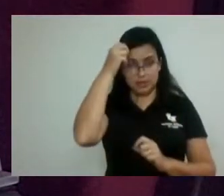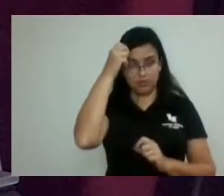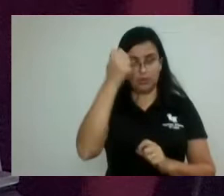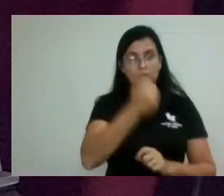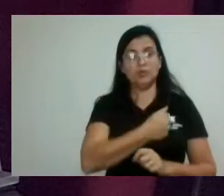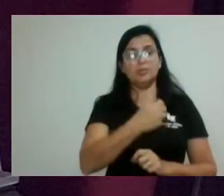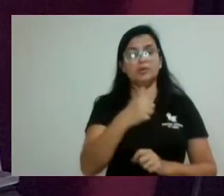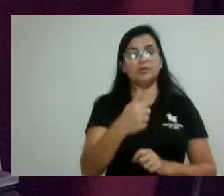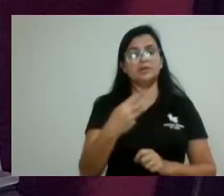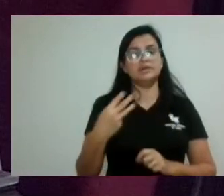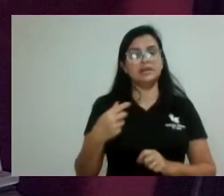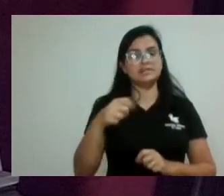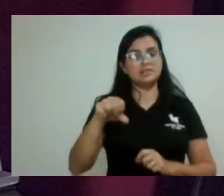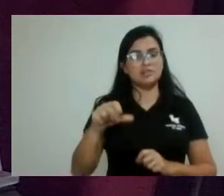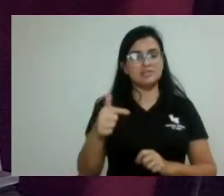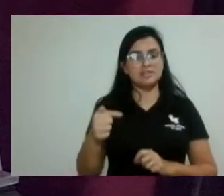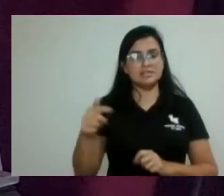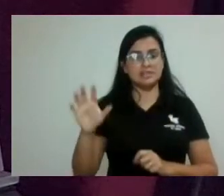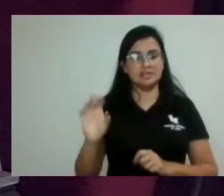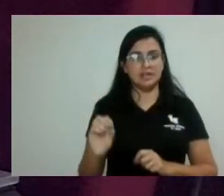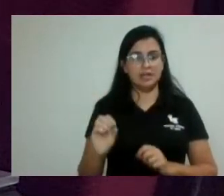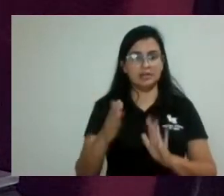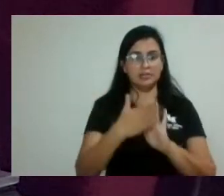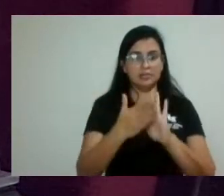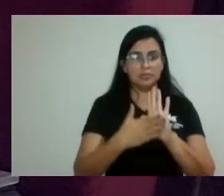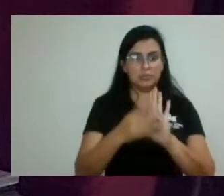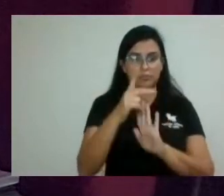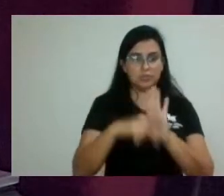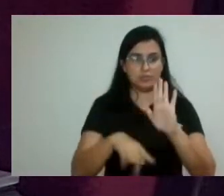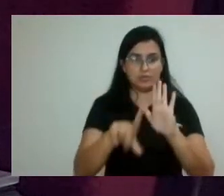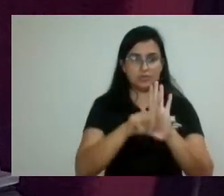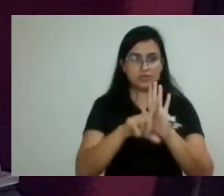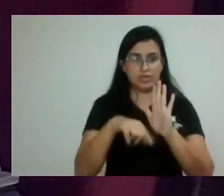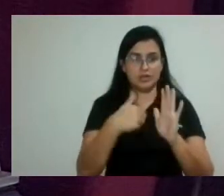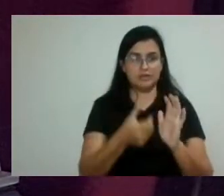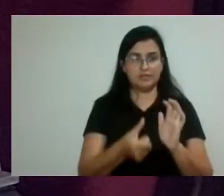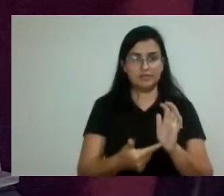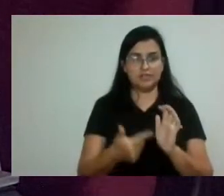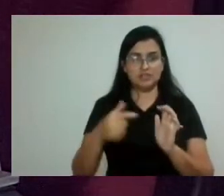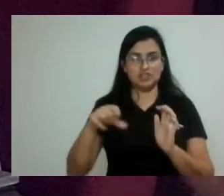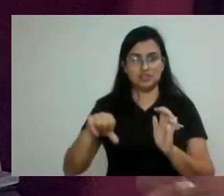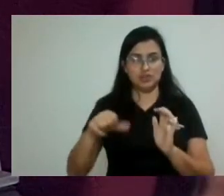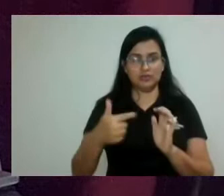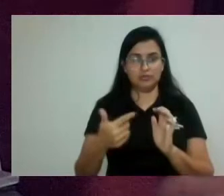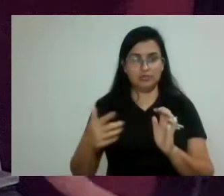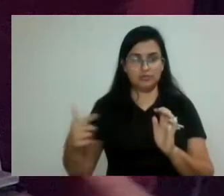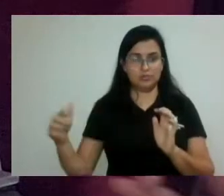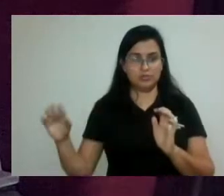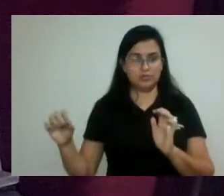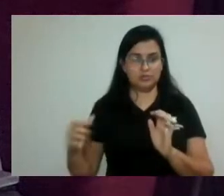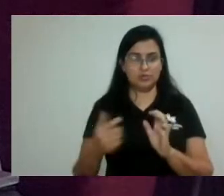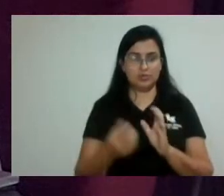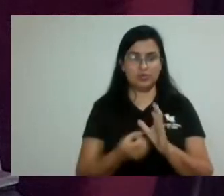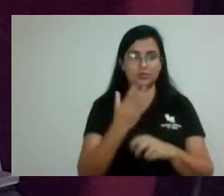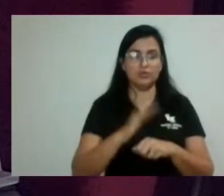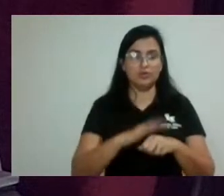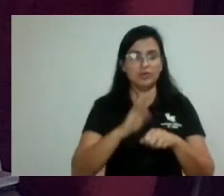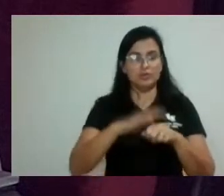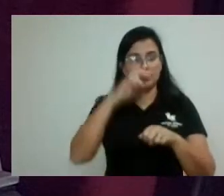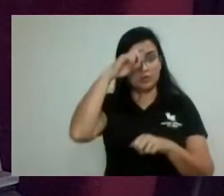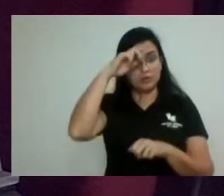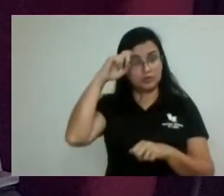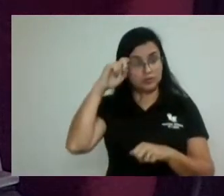novembro de 2019, não proposição do projeto de lei 29-2022, de autoria, vereador Juliá C. Chefe, pareceres, comissão de legislação, pela